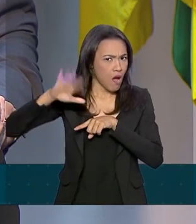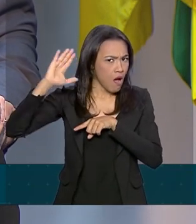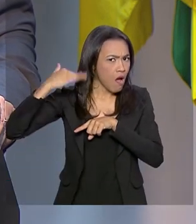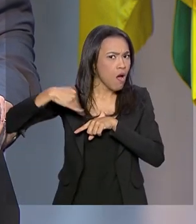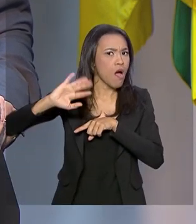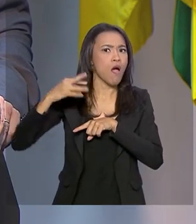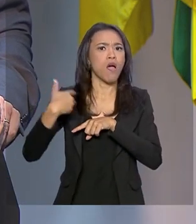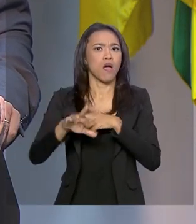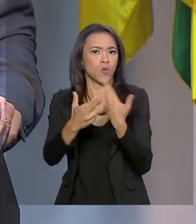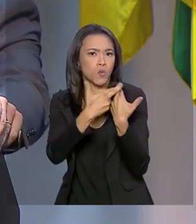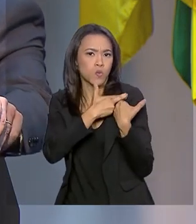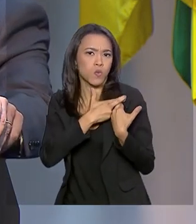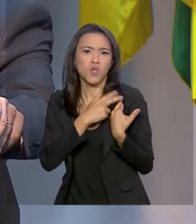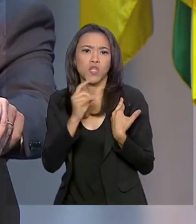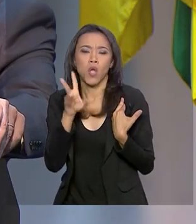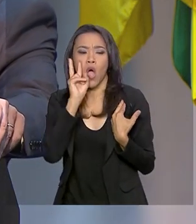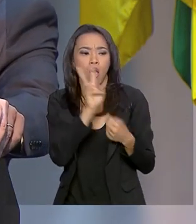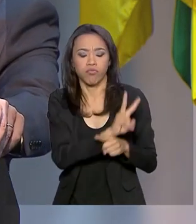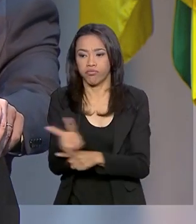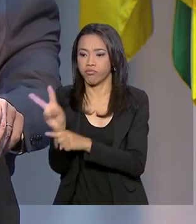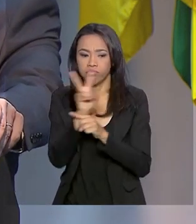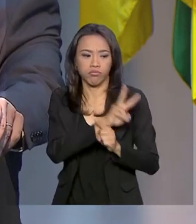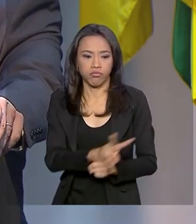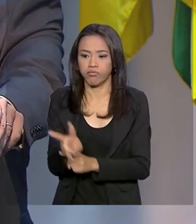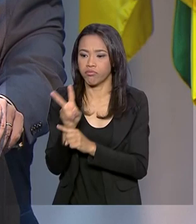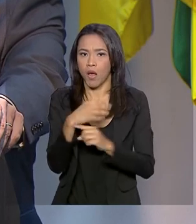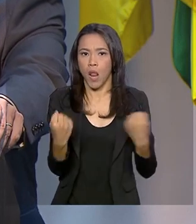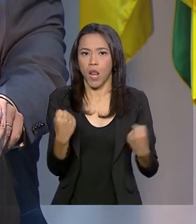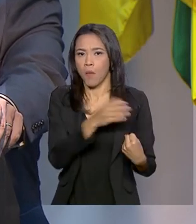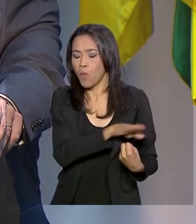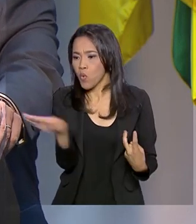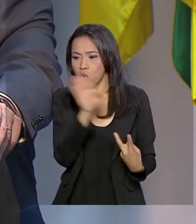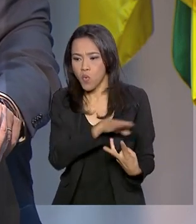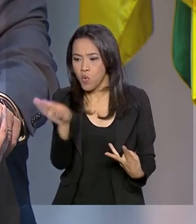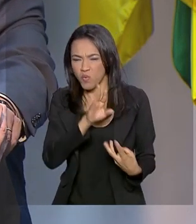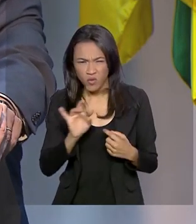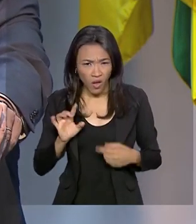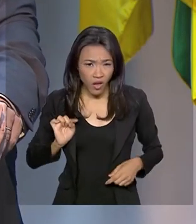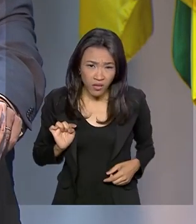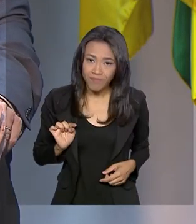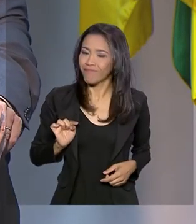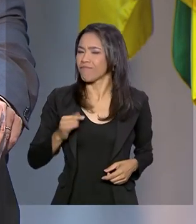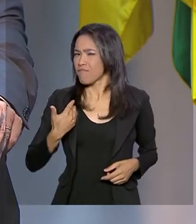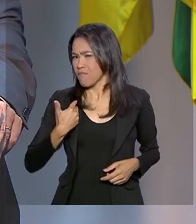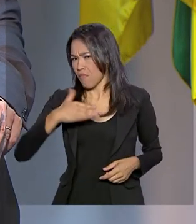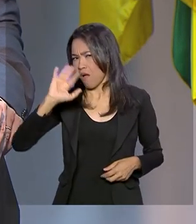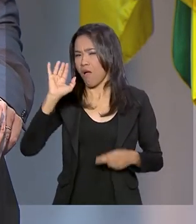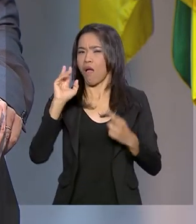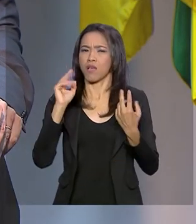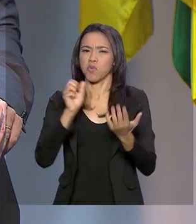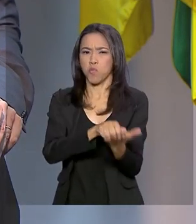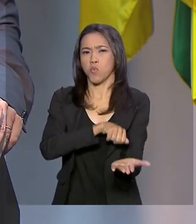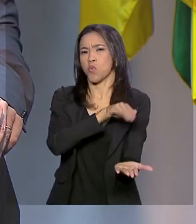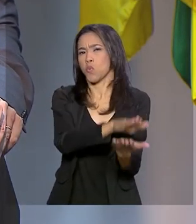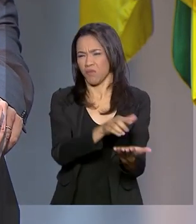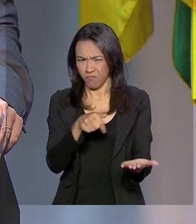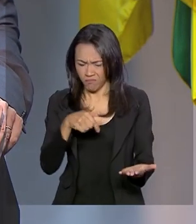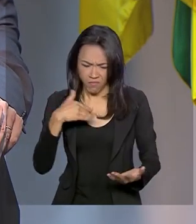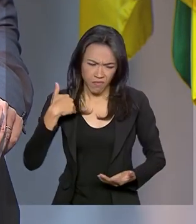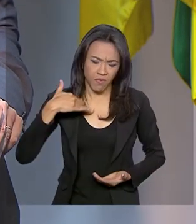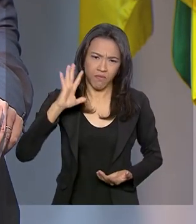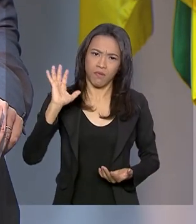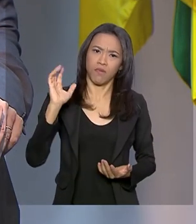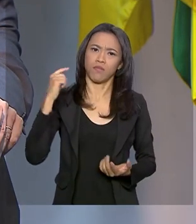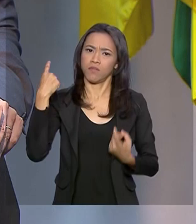o mero patrulhamento das nossas rodovias federais, não está apenas lá aplicando multas ou se